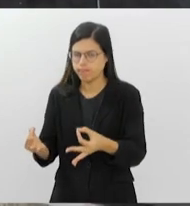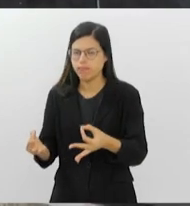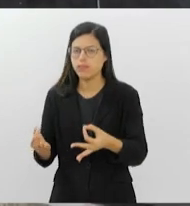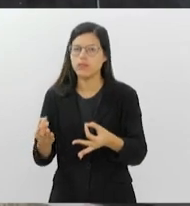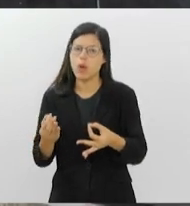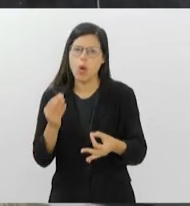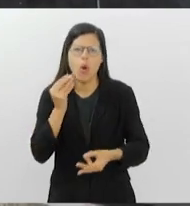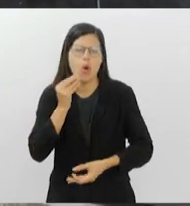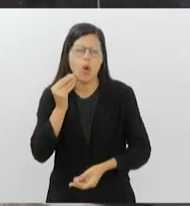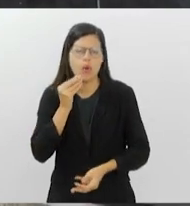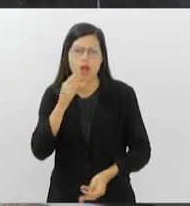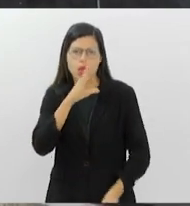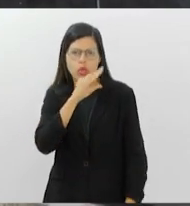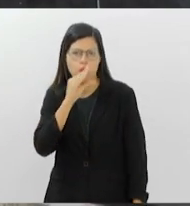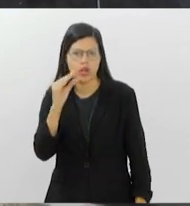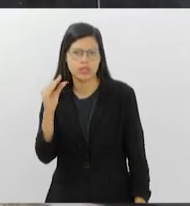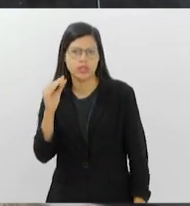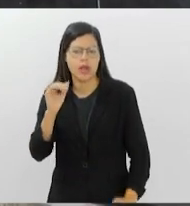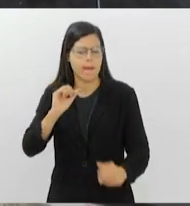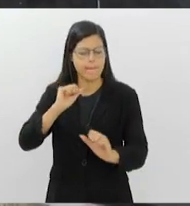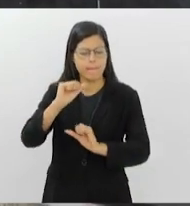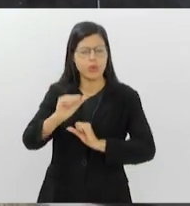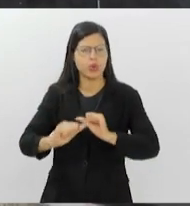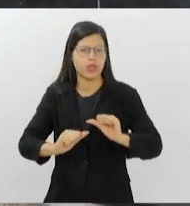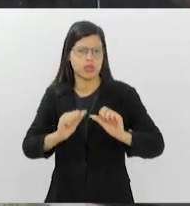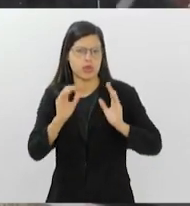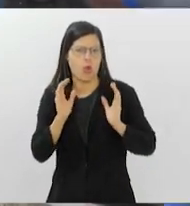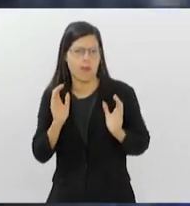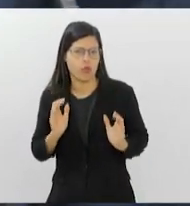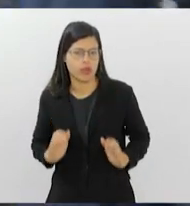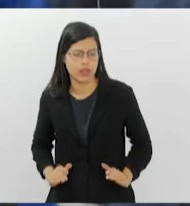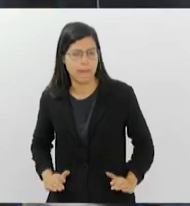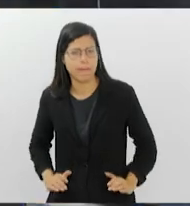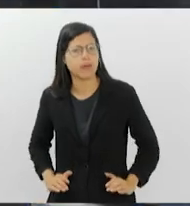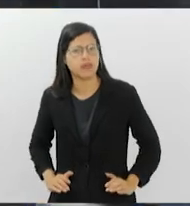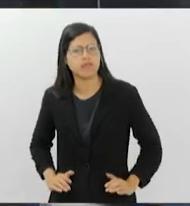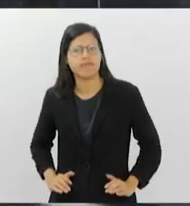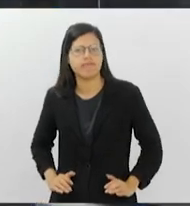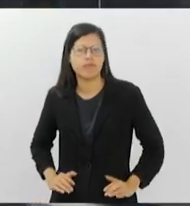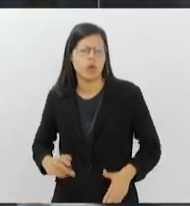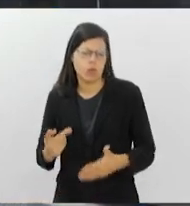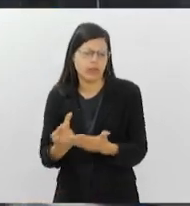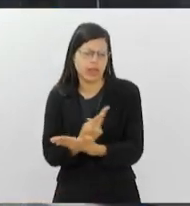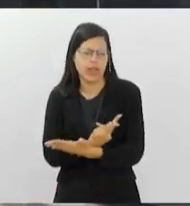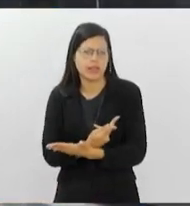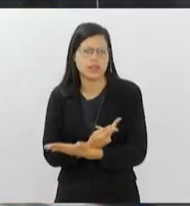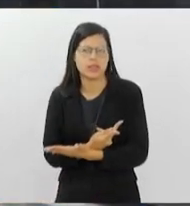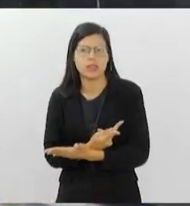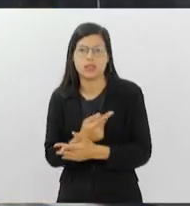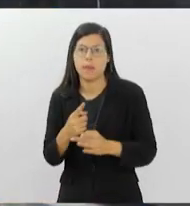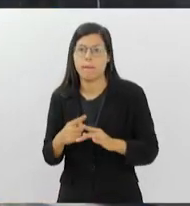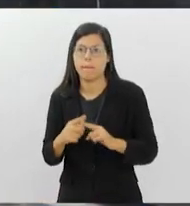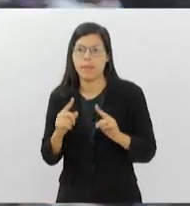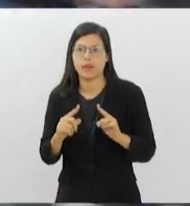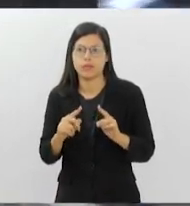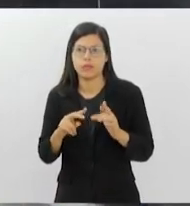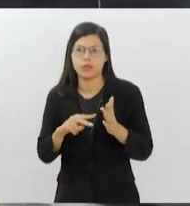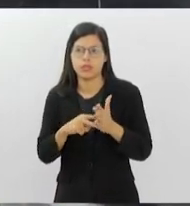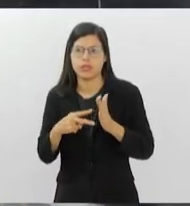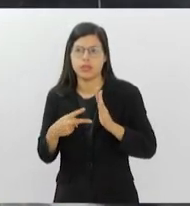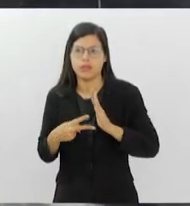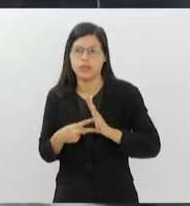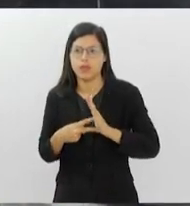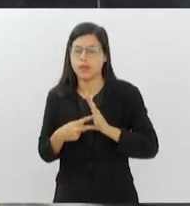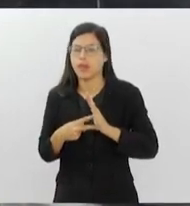adolescentes, as mudanças de comportamento são até esperadas, mas isso não quer dizer que um